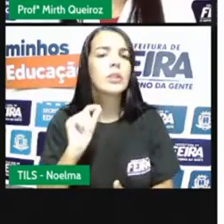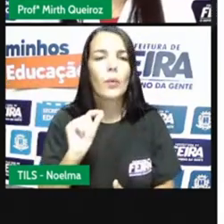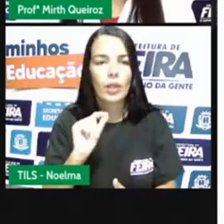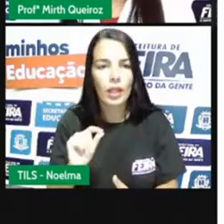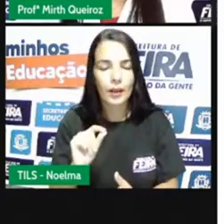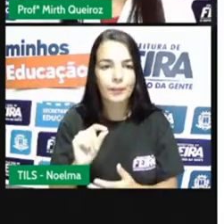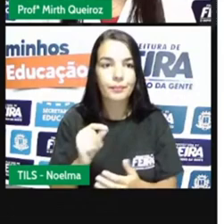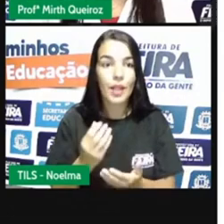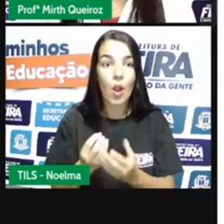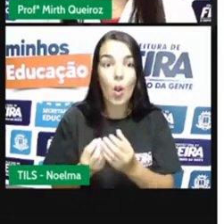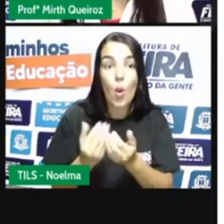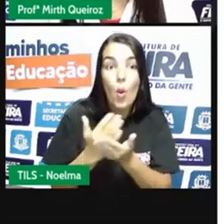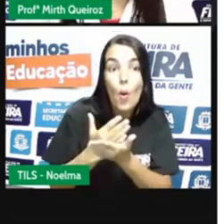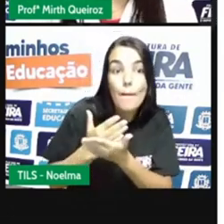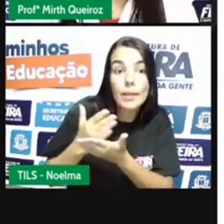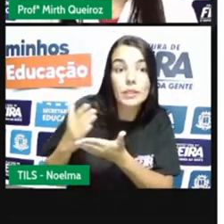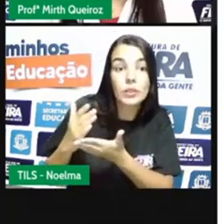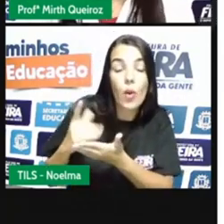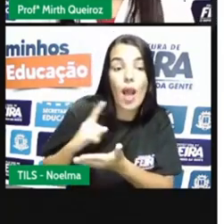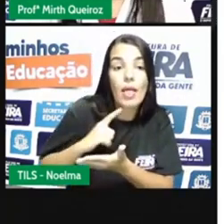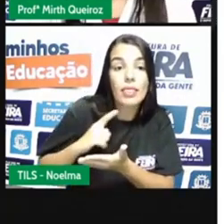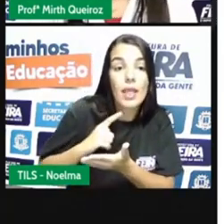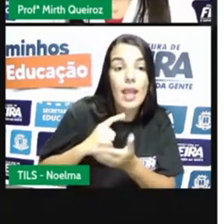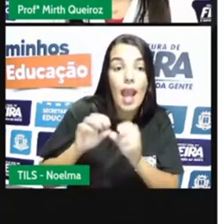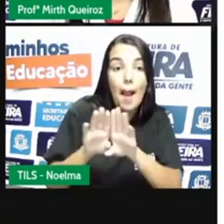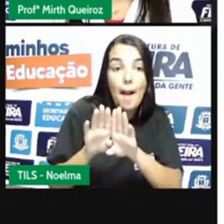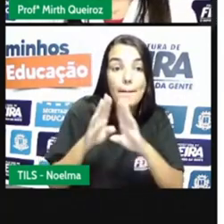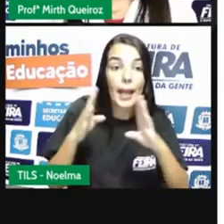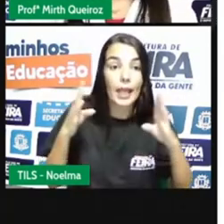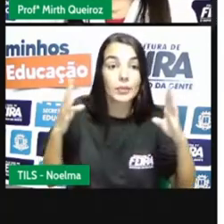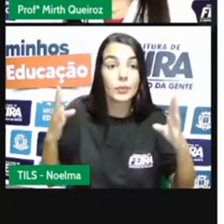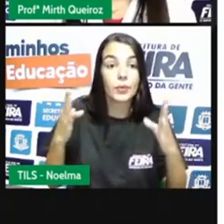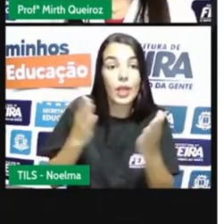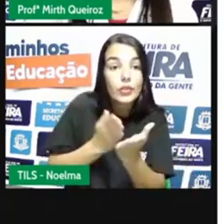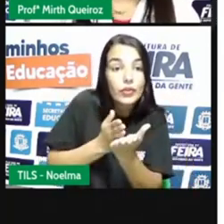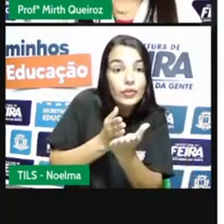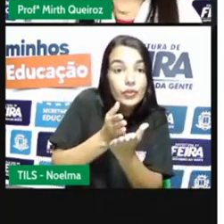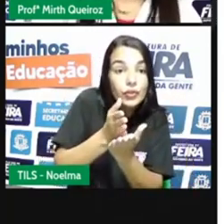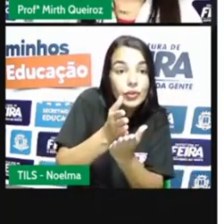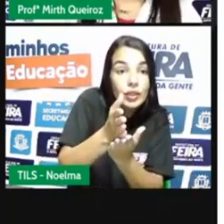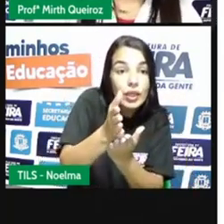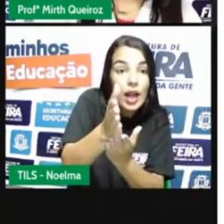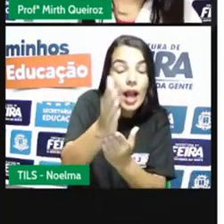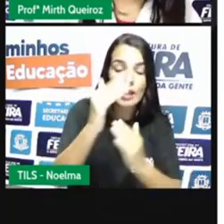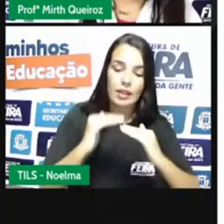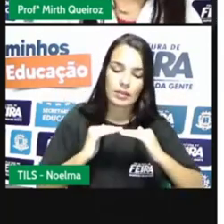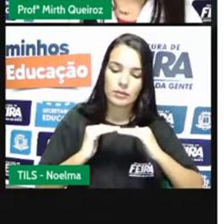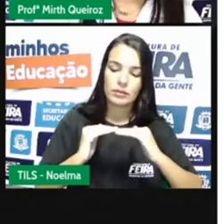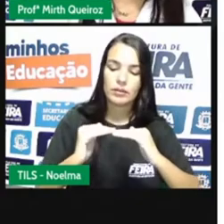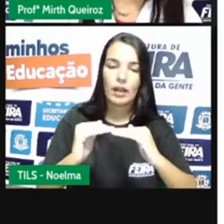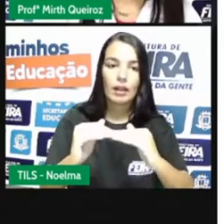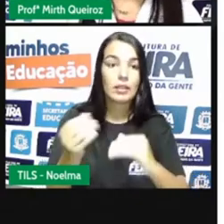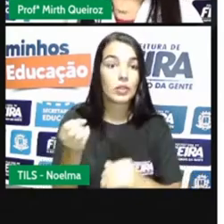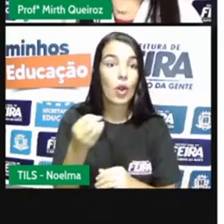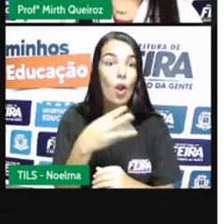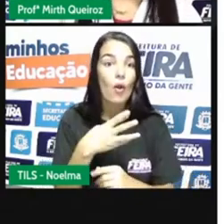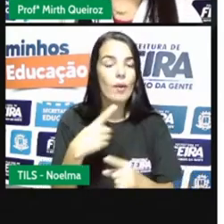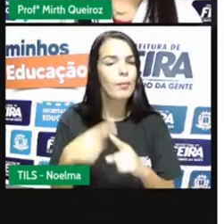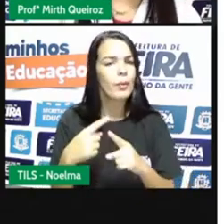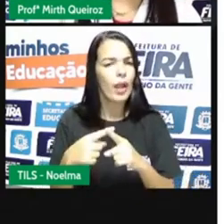a ampliação do território da colônia. Por que, pró, isso aconteceu? Porque, como se estava no interior do país,